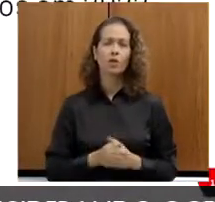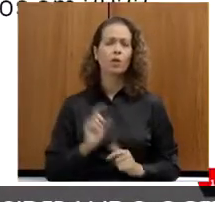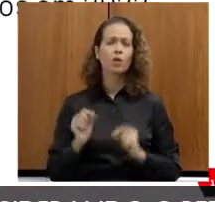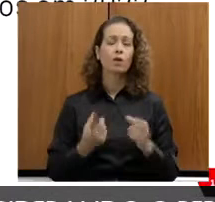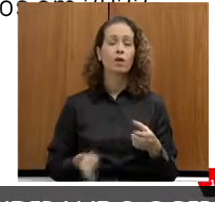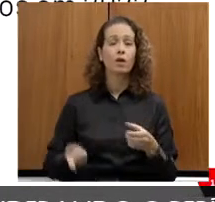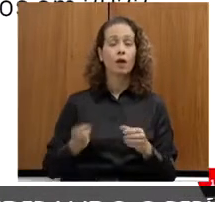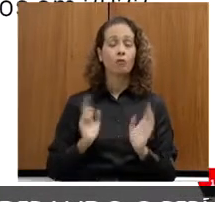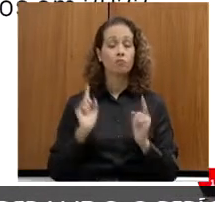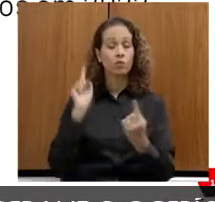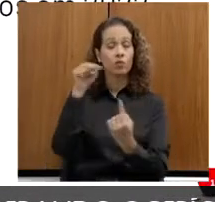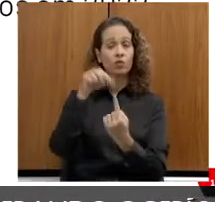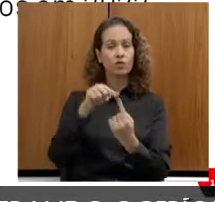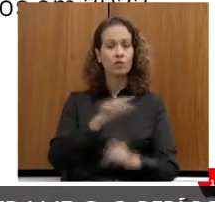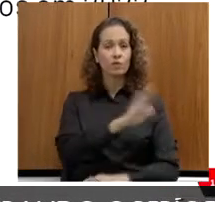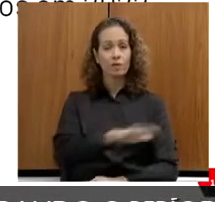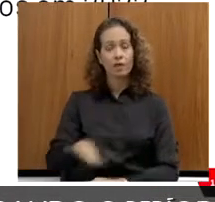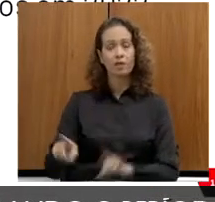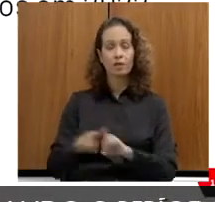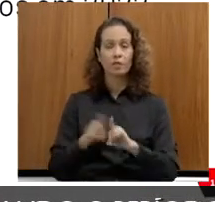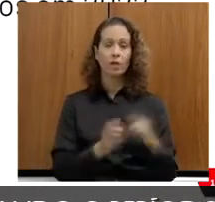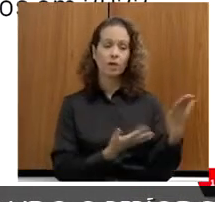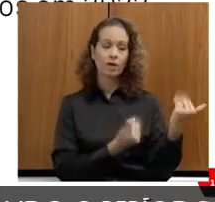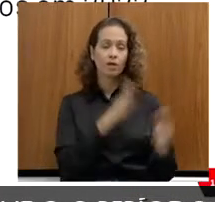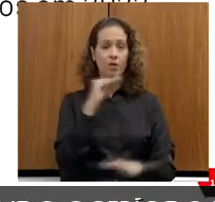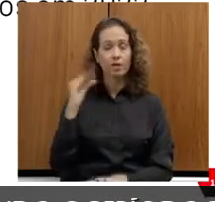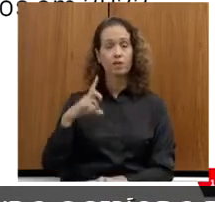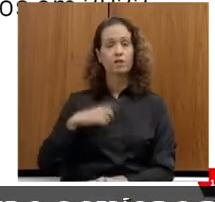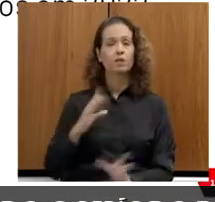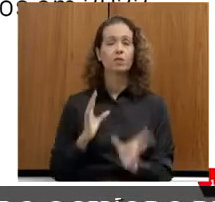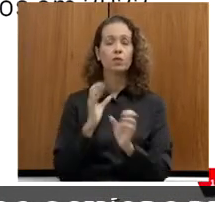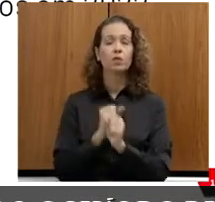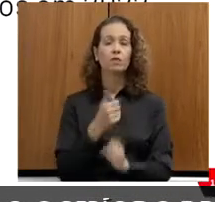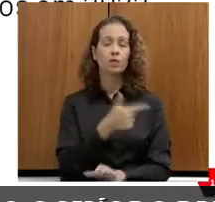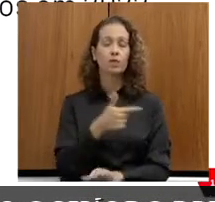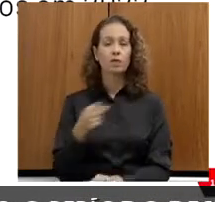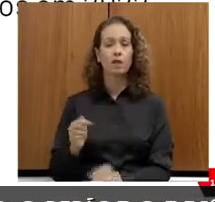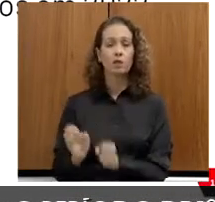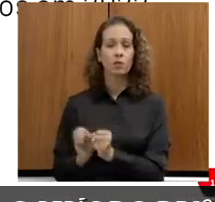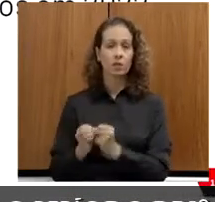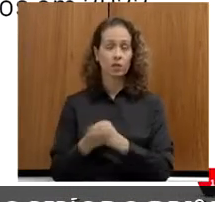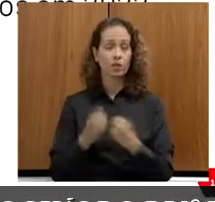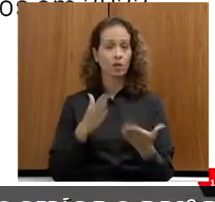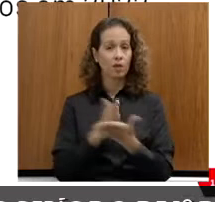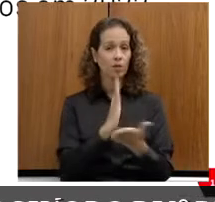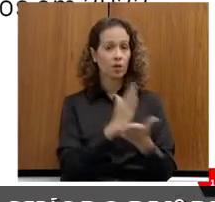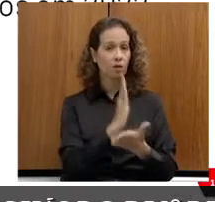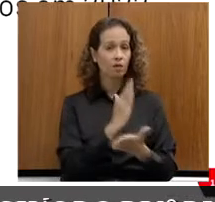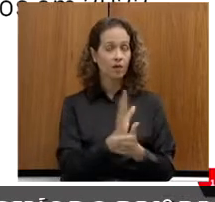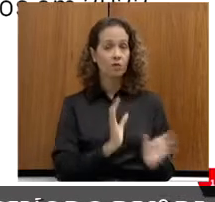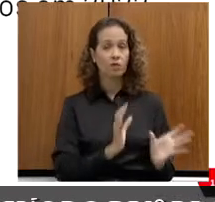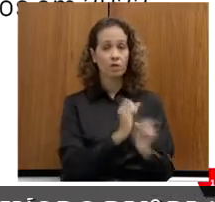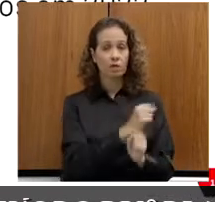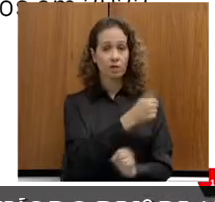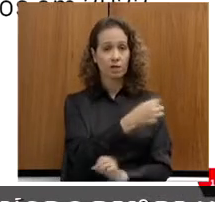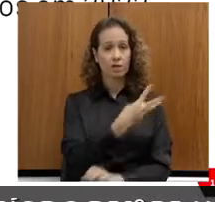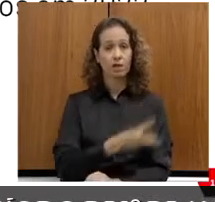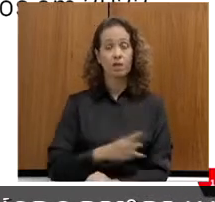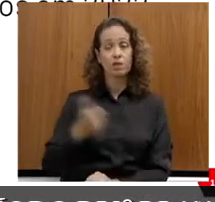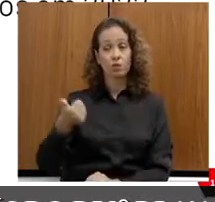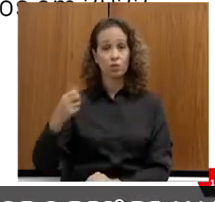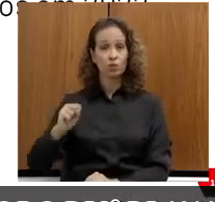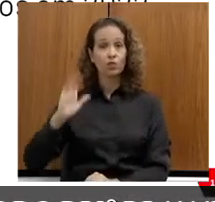crianças e adolescentes. Então, nós temos 27 municípios aprovados dos 73, com 18 já assinados.